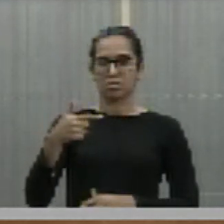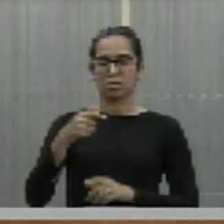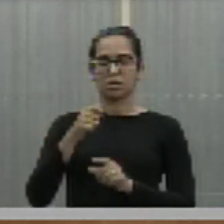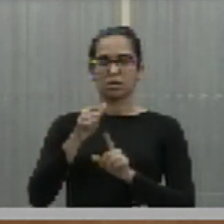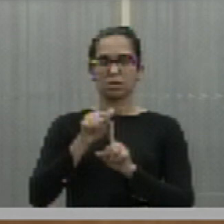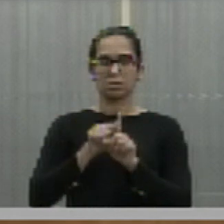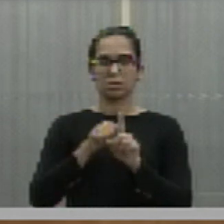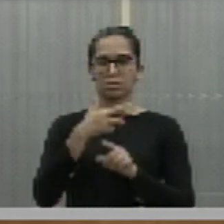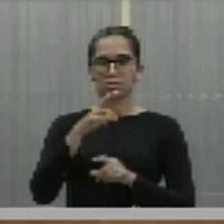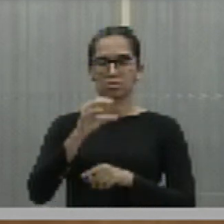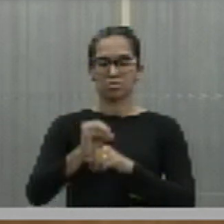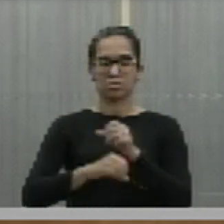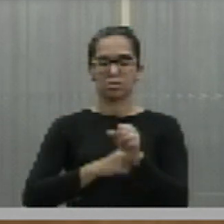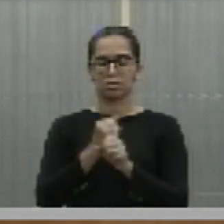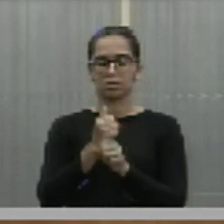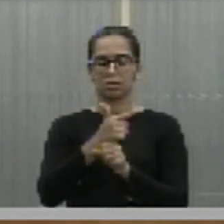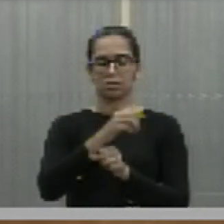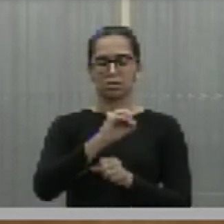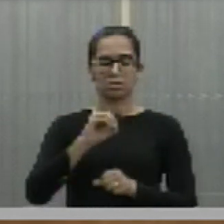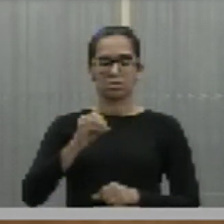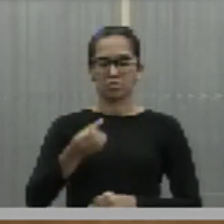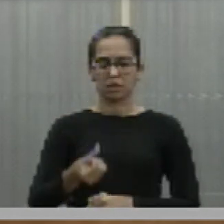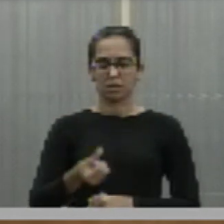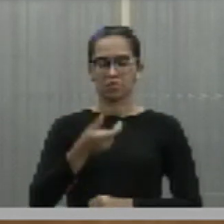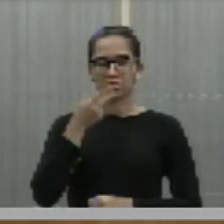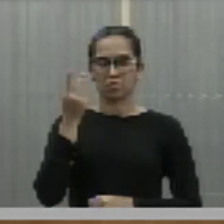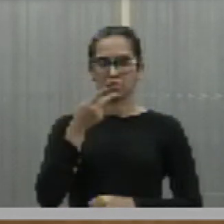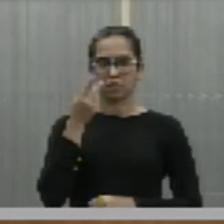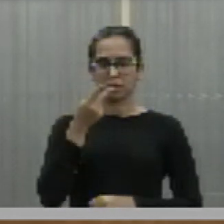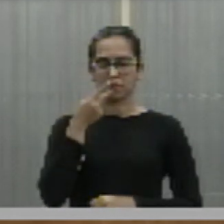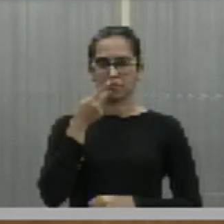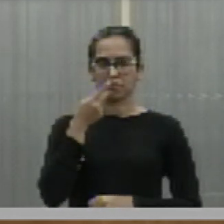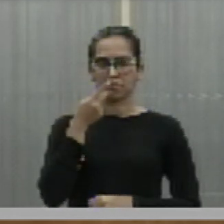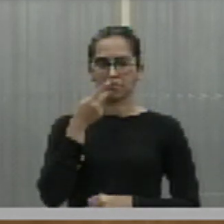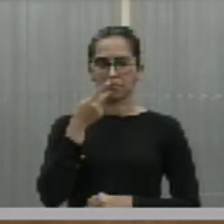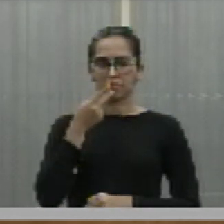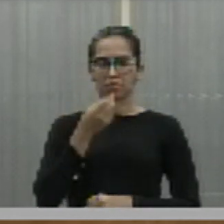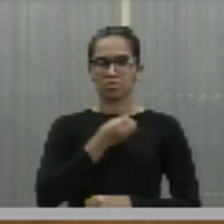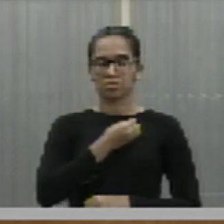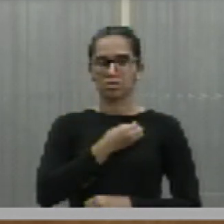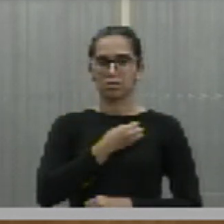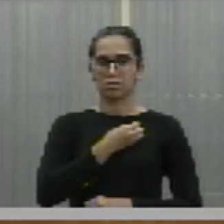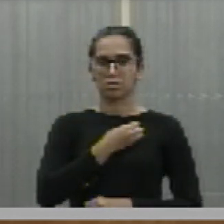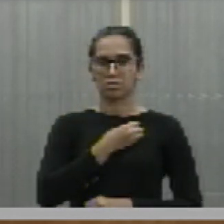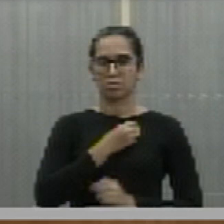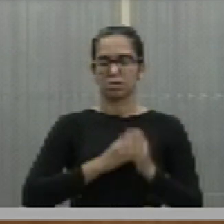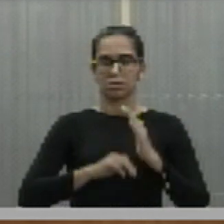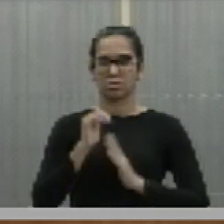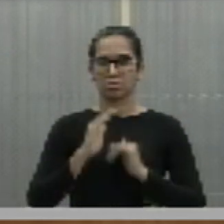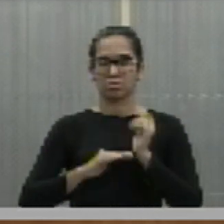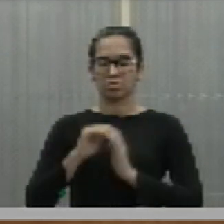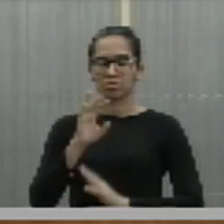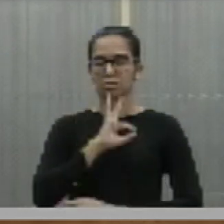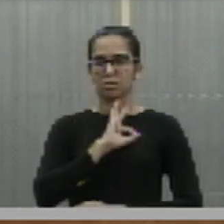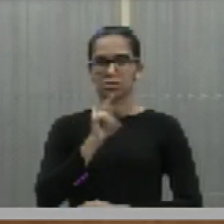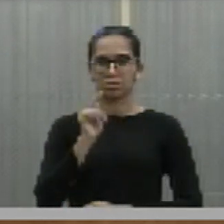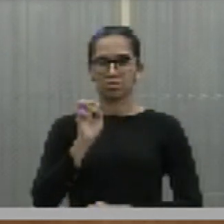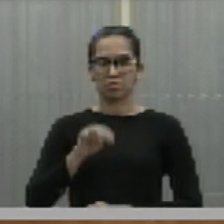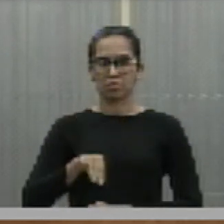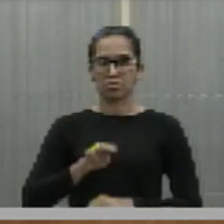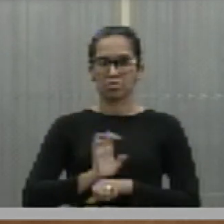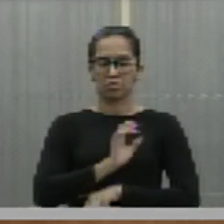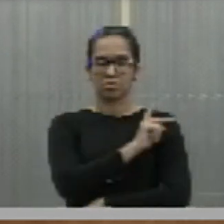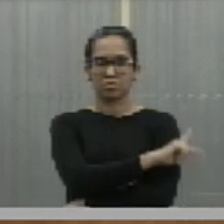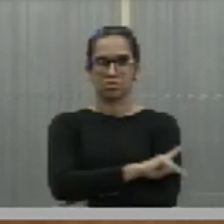2006, que dispõe sobre a fixação de efetivo da PMPI. Lei nº 3